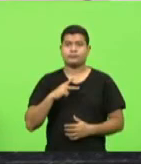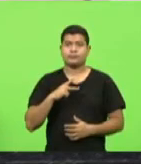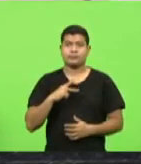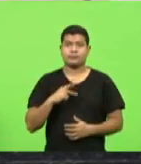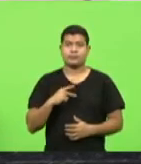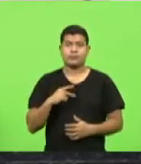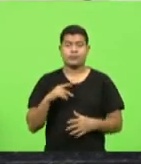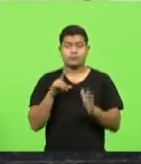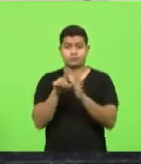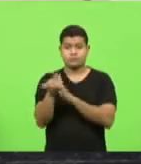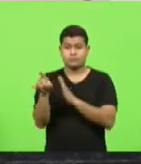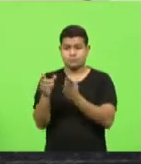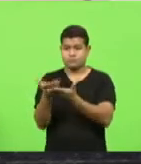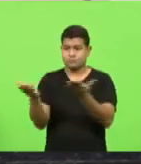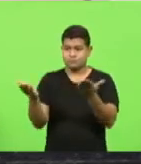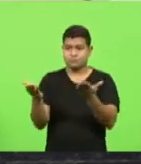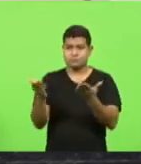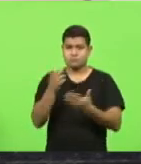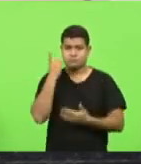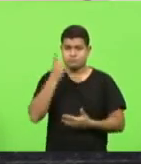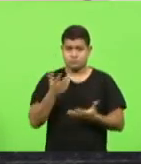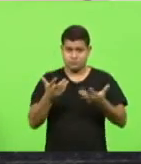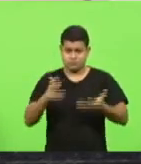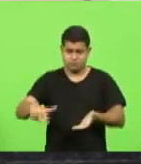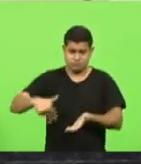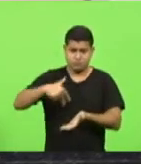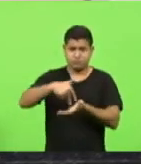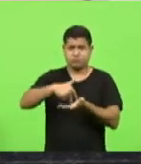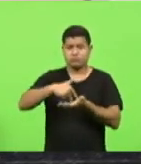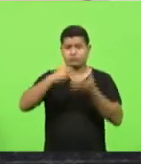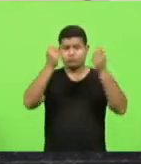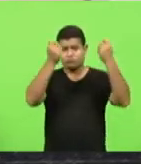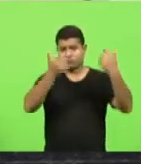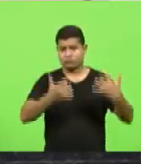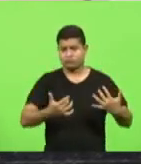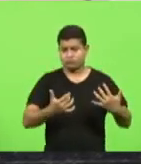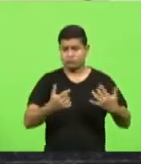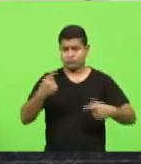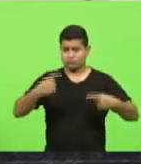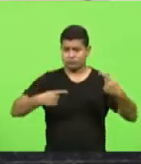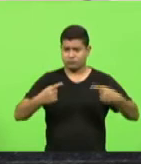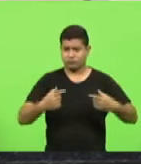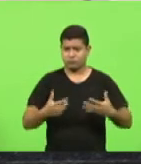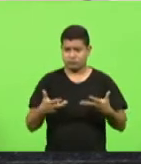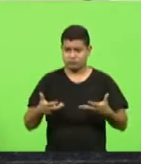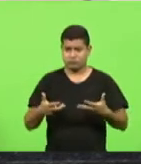aí aos deputados alguém quer fazer o uso da palavra não